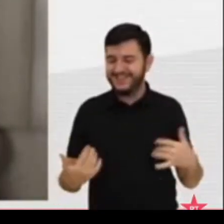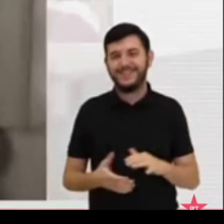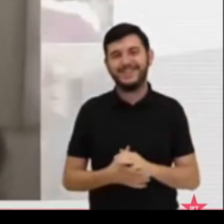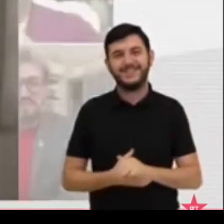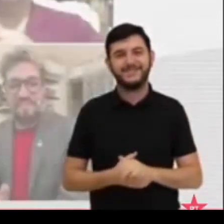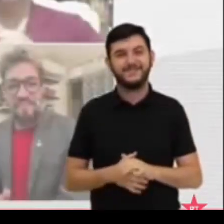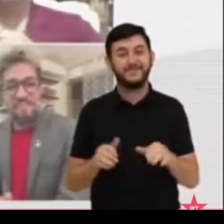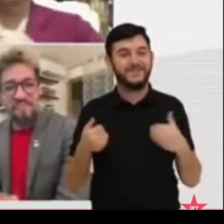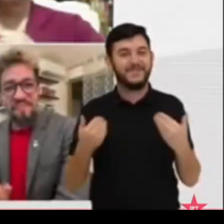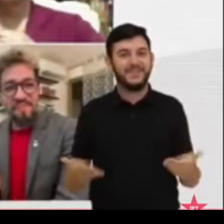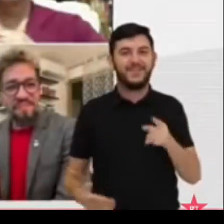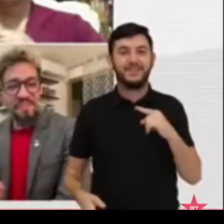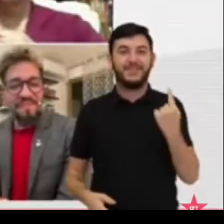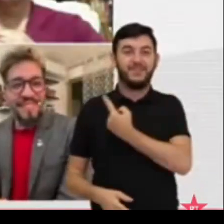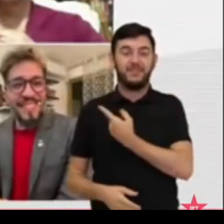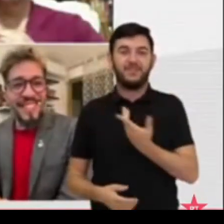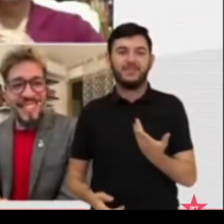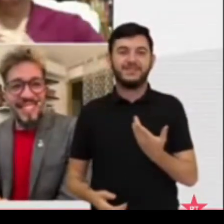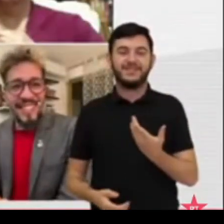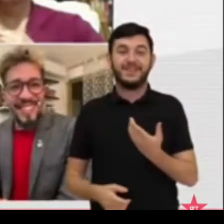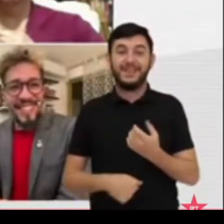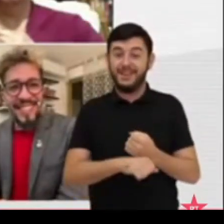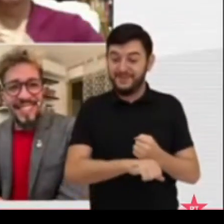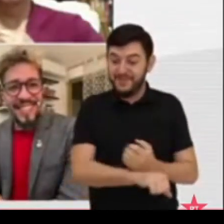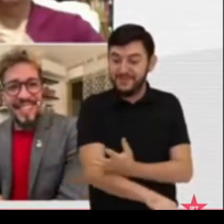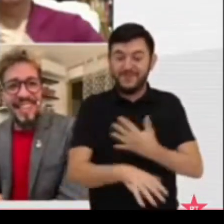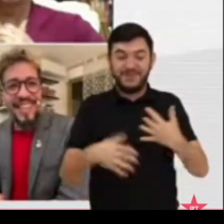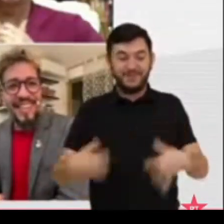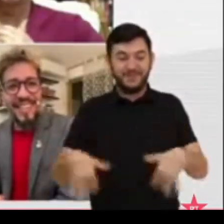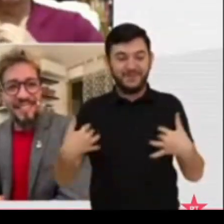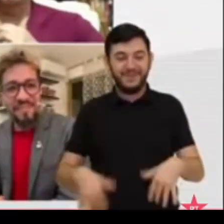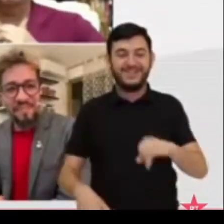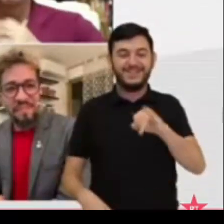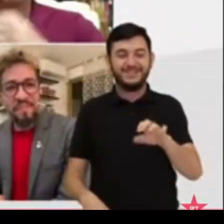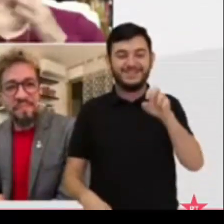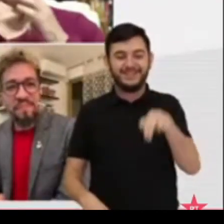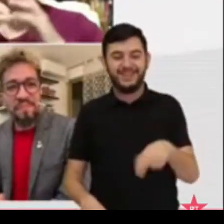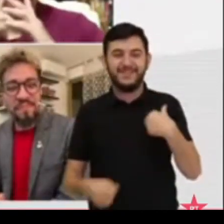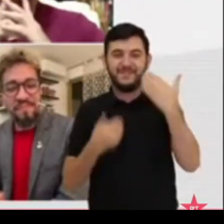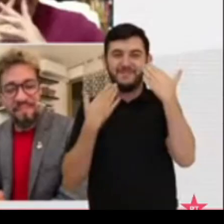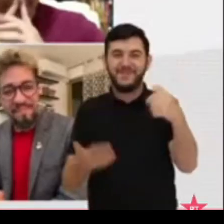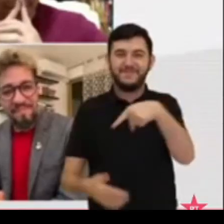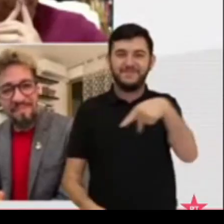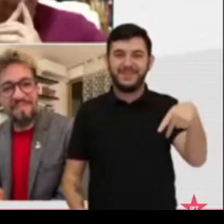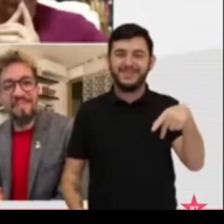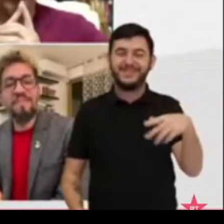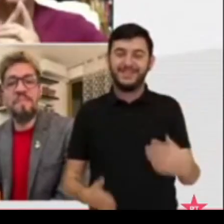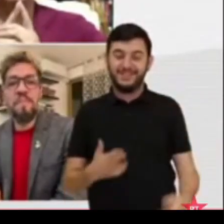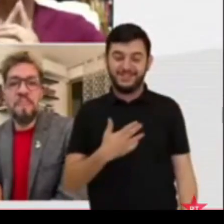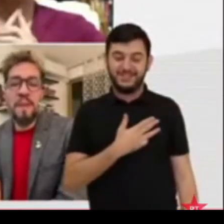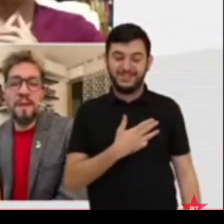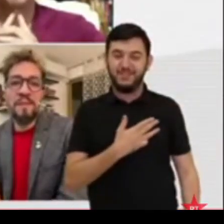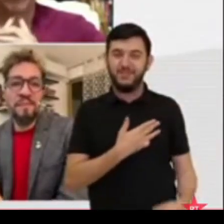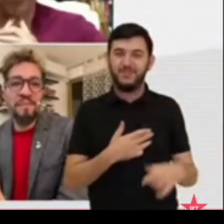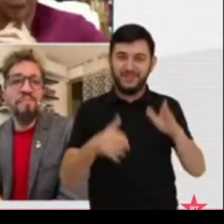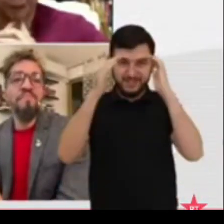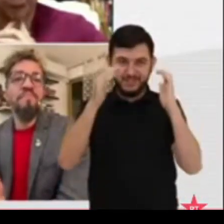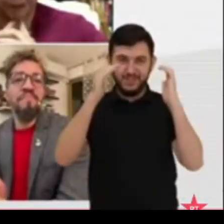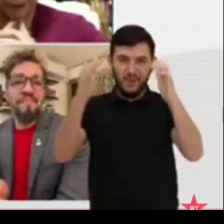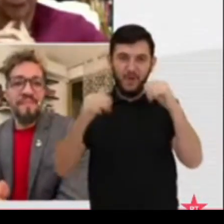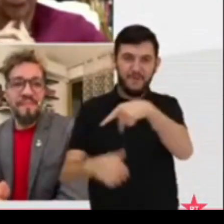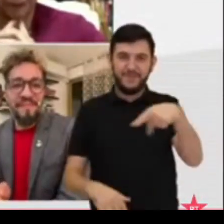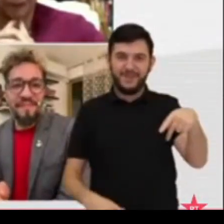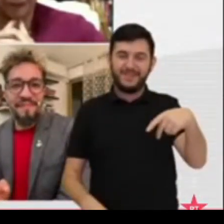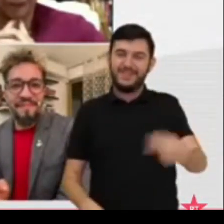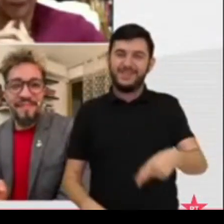Todos nós estamos, todos nós estamos emocionados aqui. Valeu, presidente Lula, presidente Lula, o presidente honra do PT e